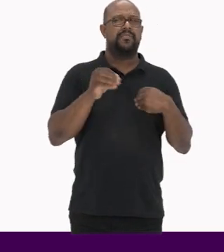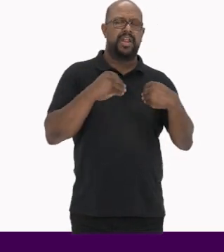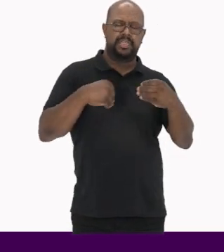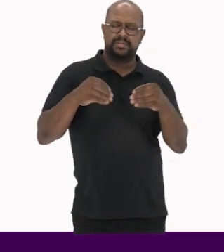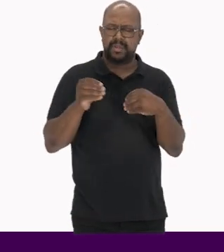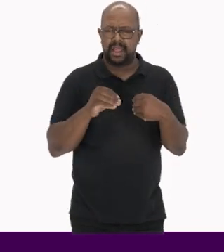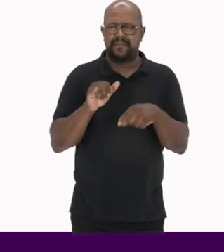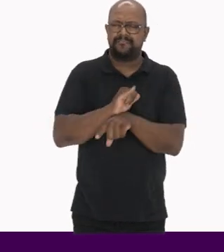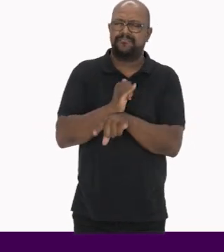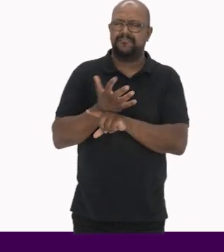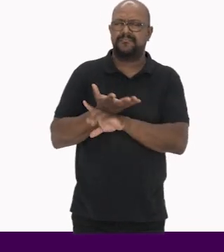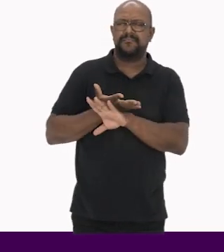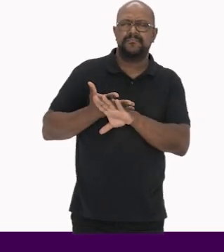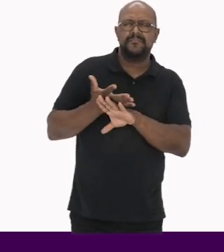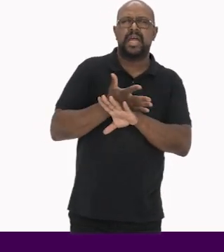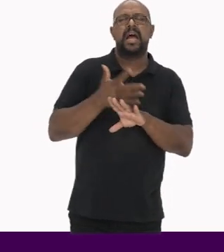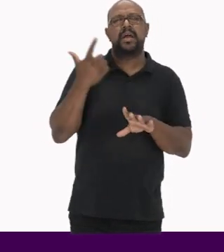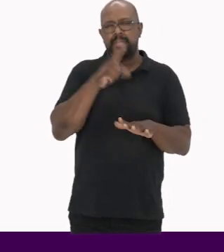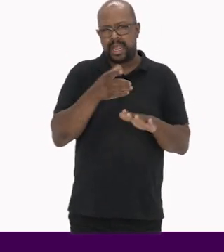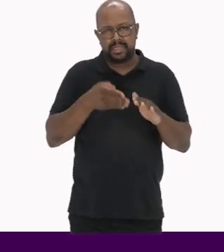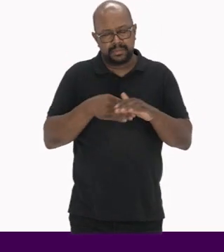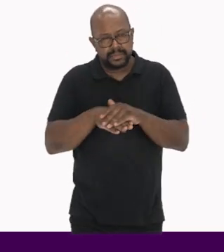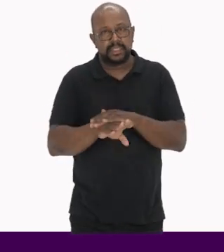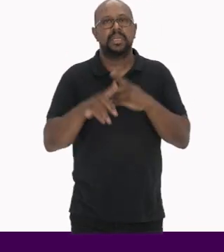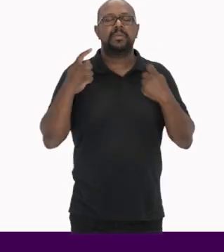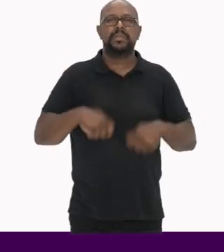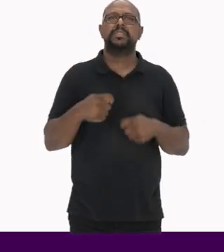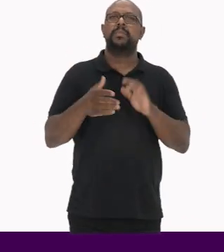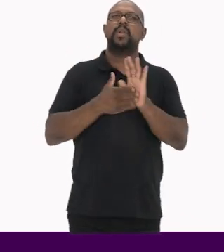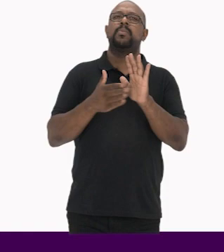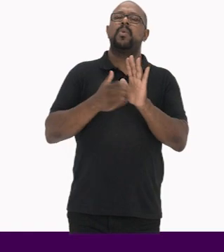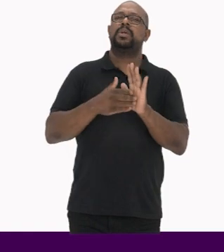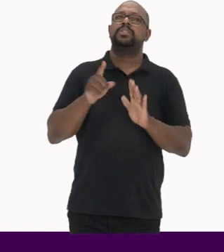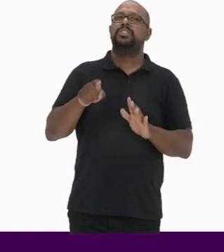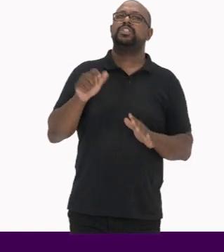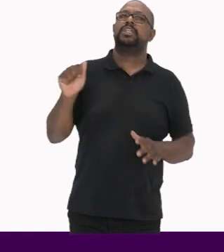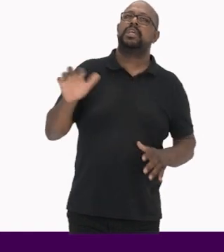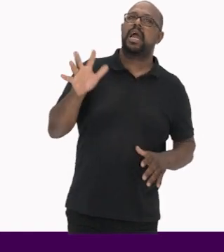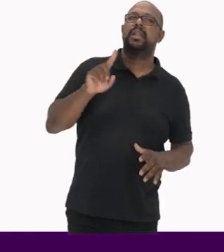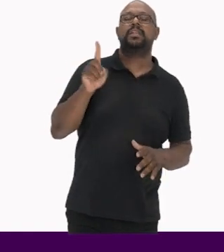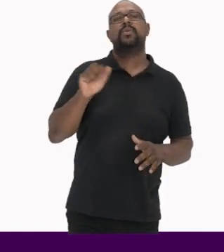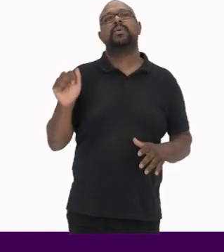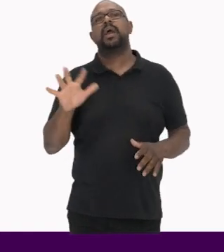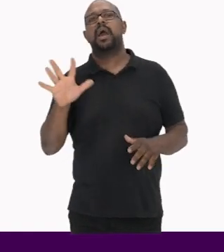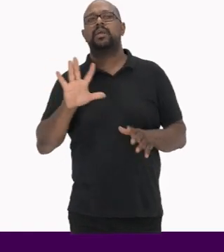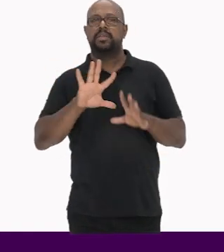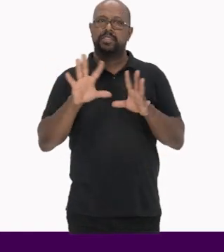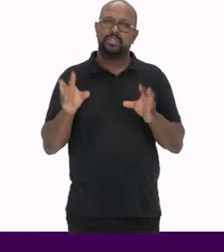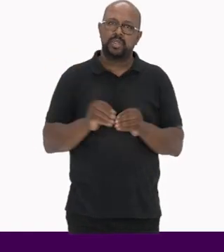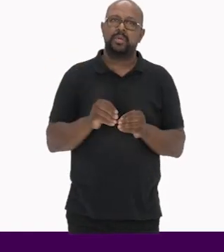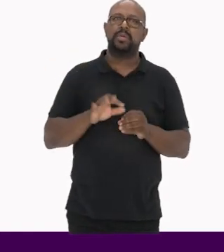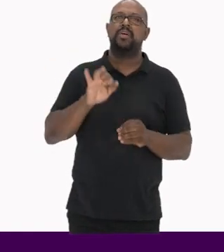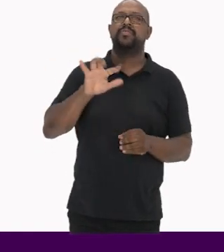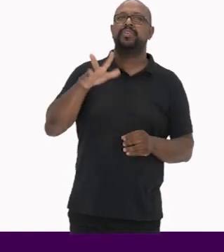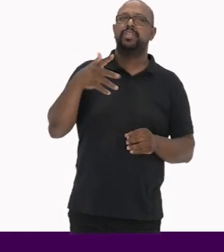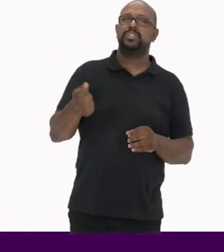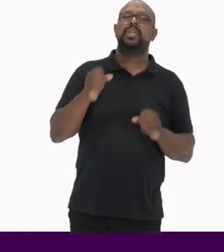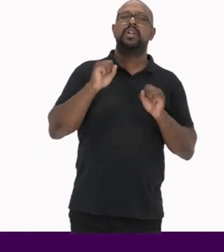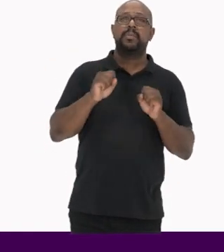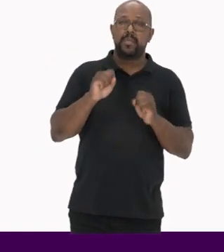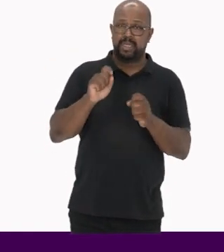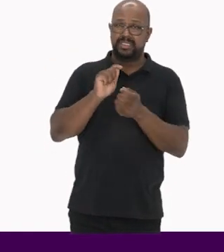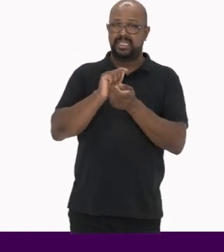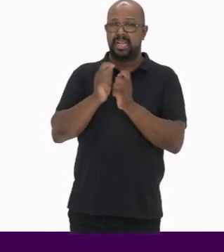flexibilidade metodológica para as adaptações que atendam à proposta de cada inventário Em resumo, as fichas